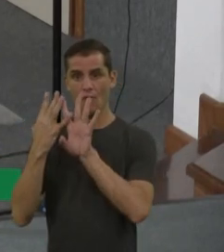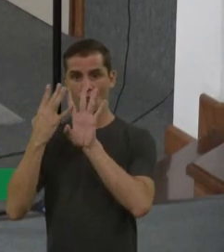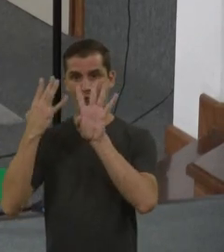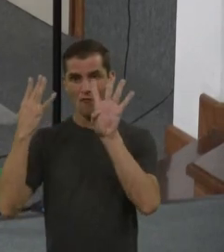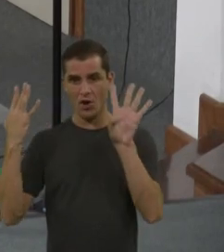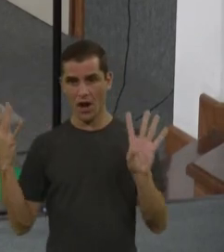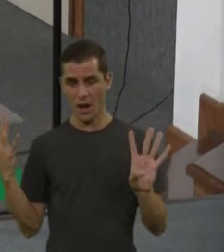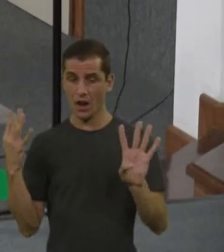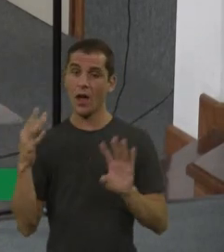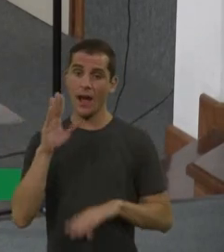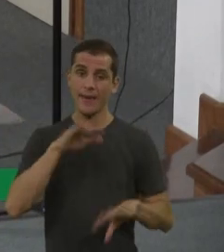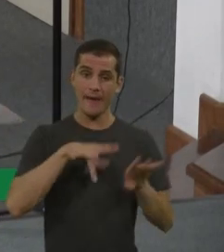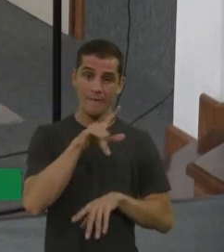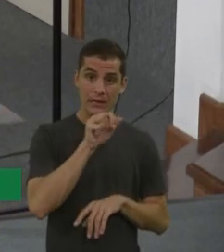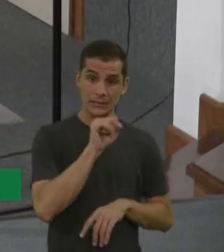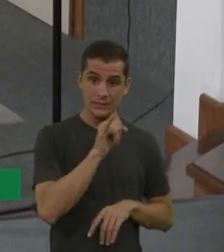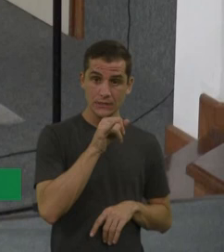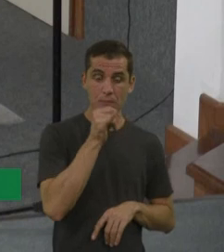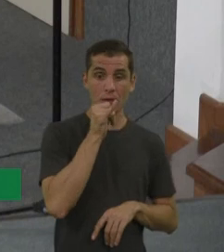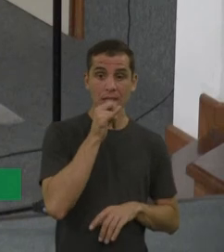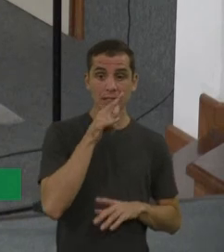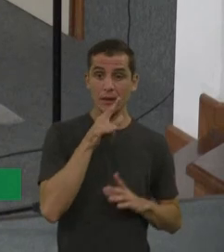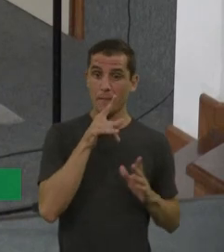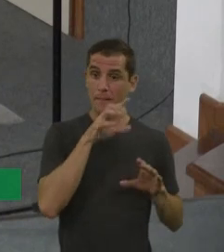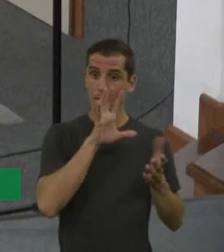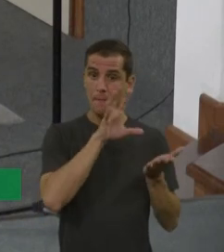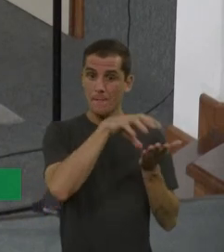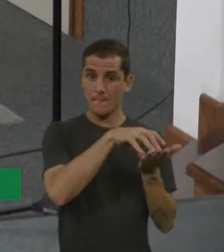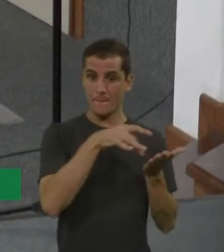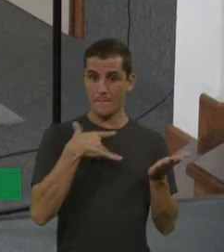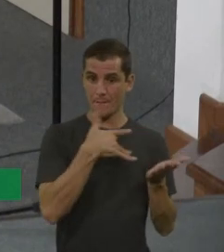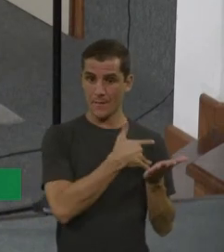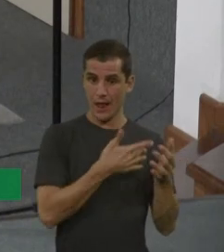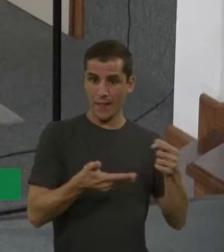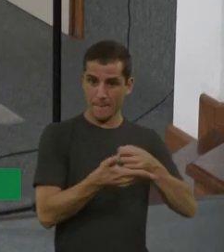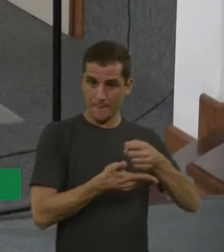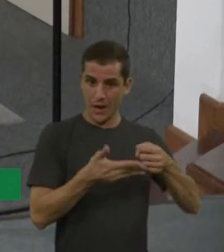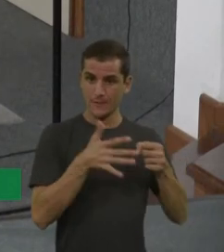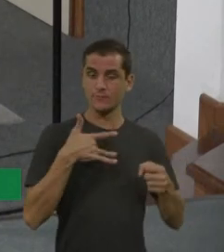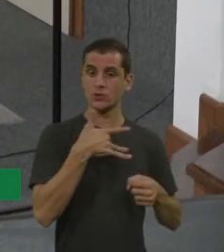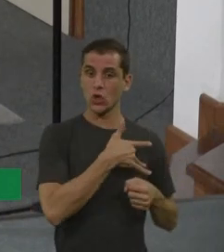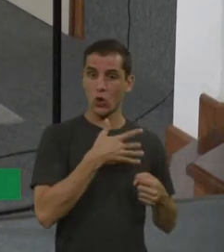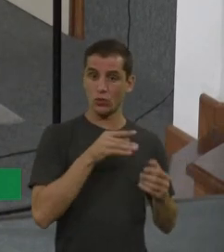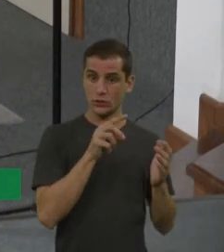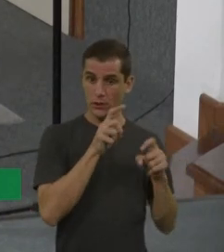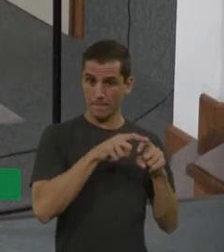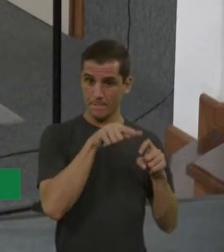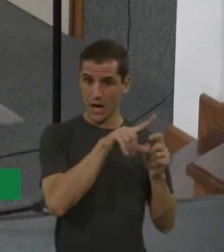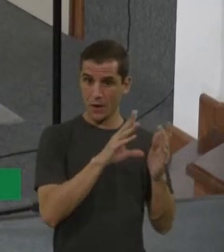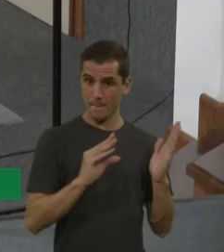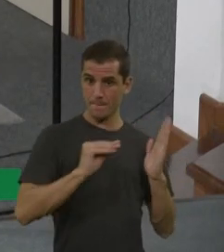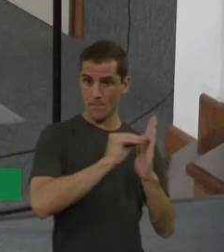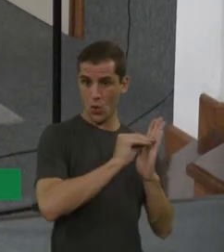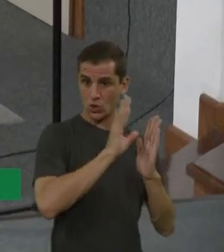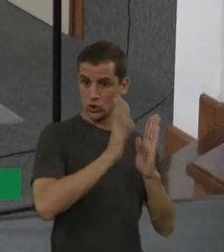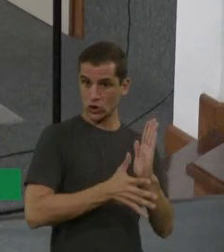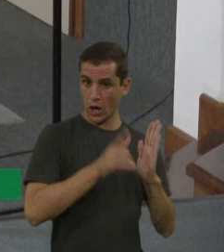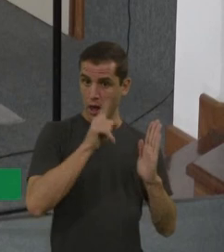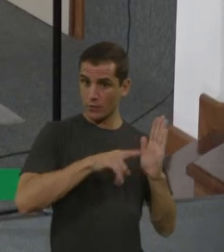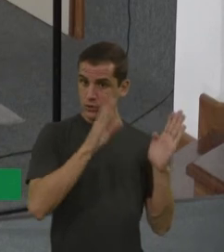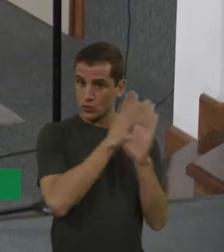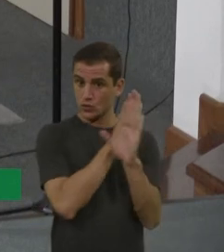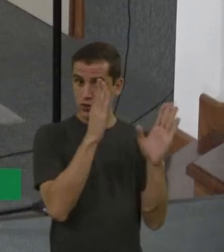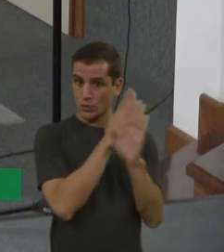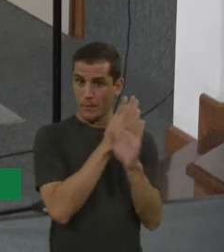parte é a falta de médicos, com certeza. Mas uma parte também é o inadequado preenchimento do encaminhamento.